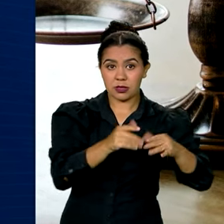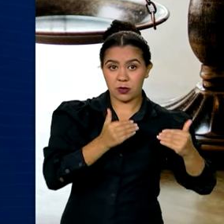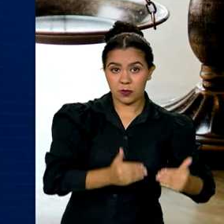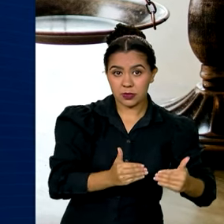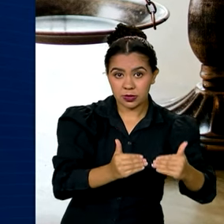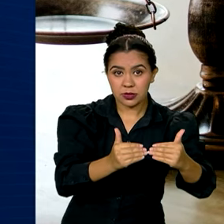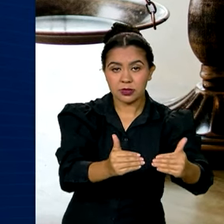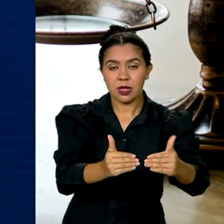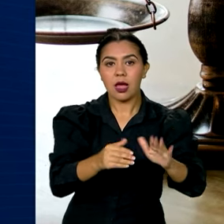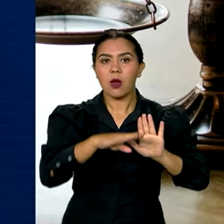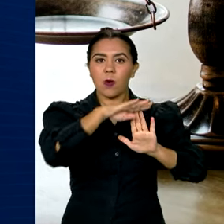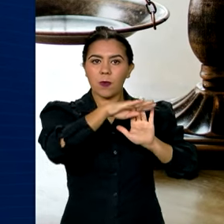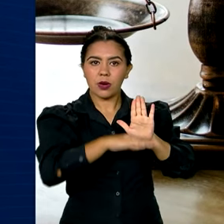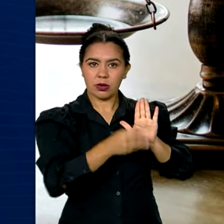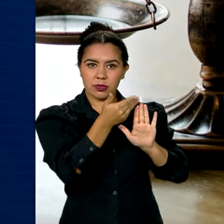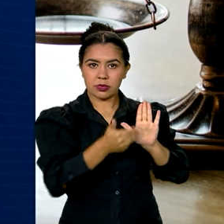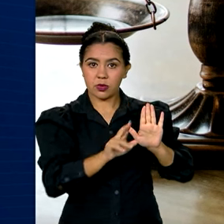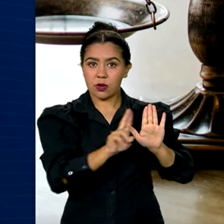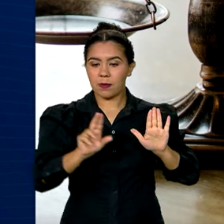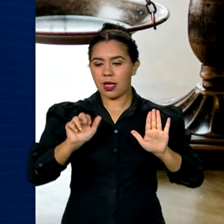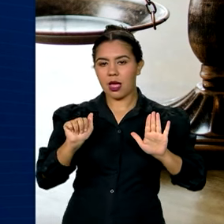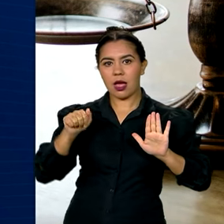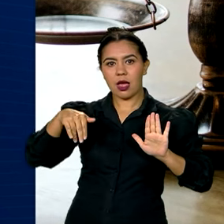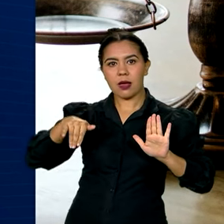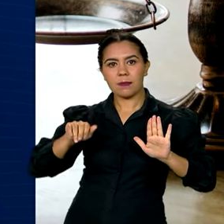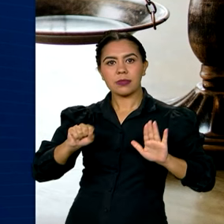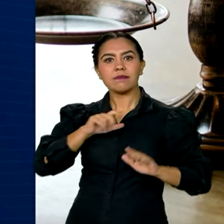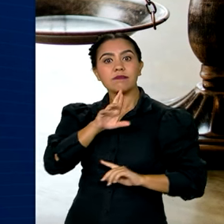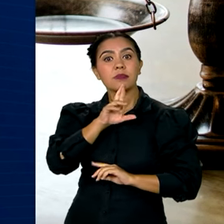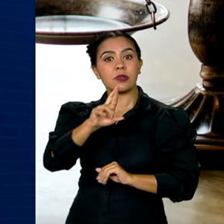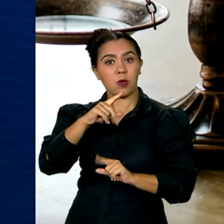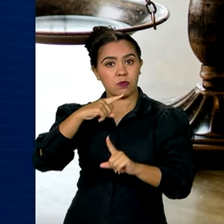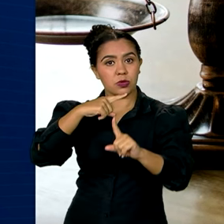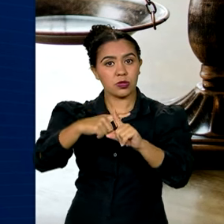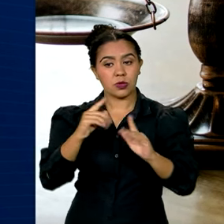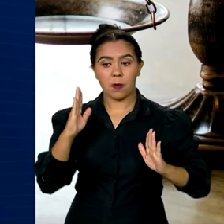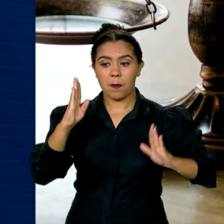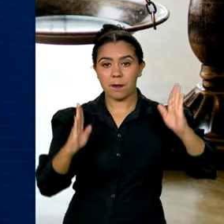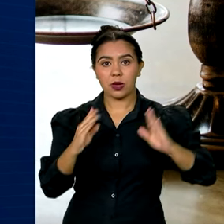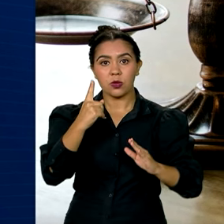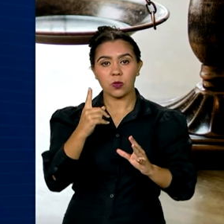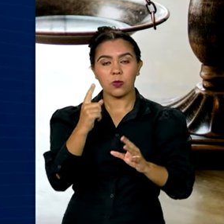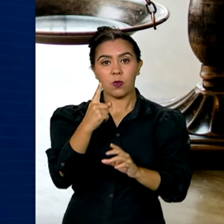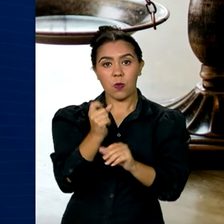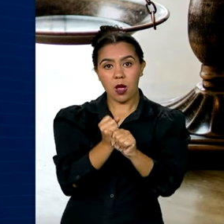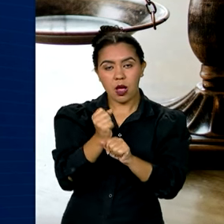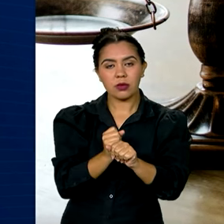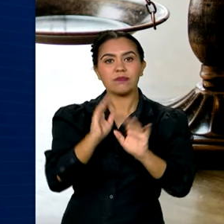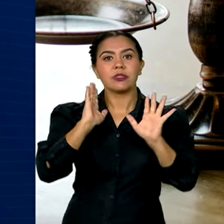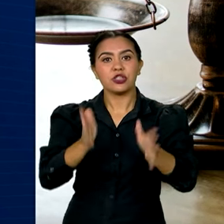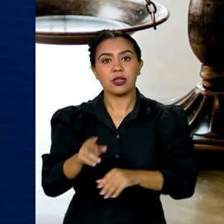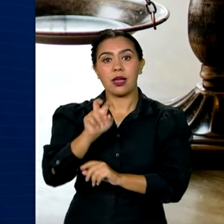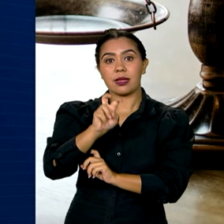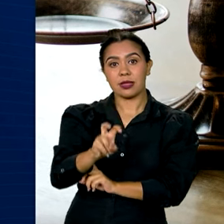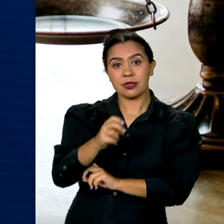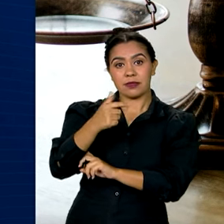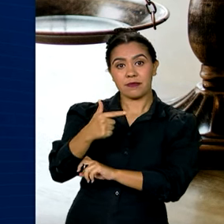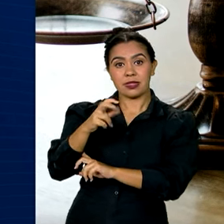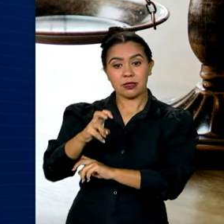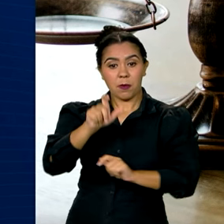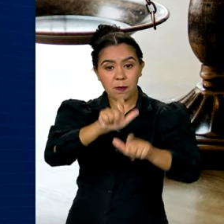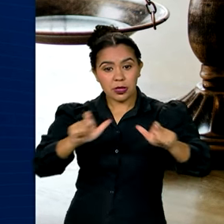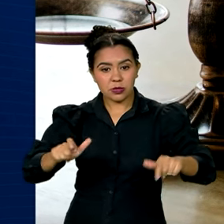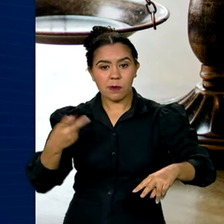o AMAS acumula resultados positivos em apenas um ano. Foram presas 525 pessoas em flagrante